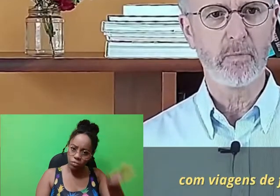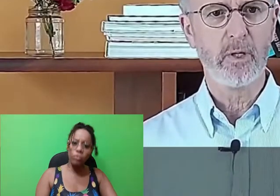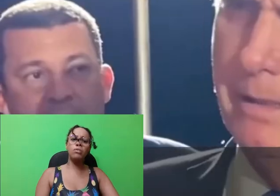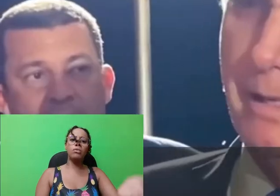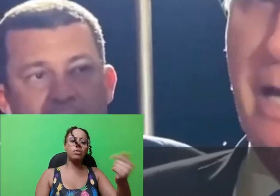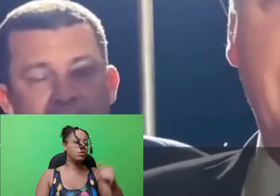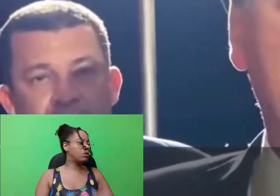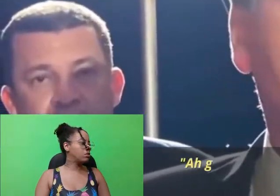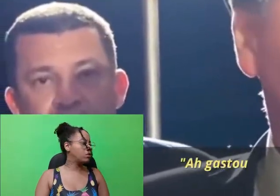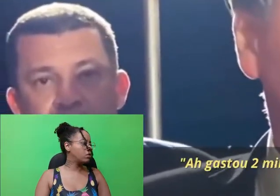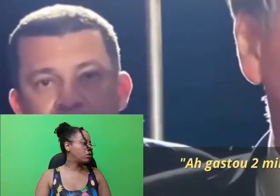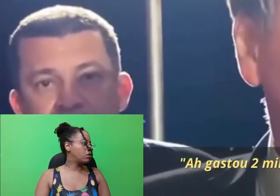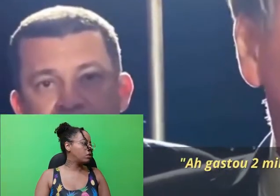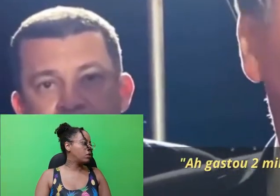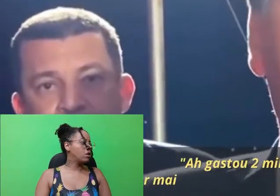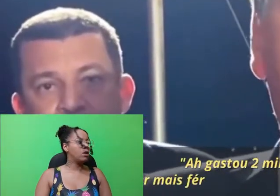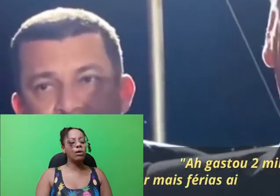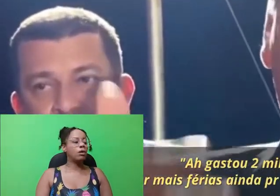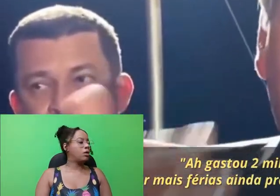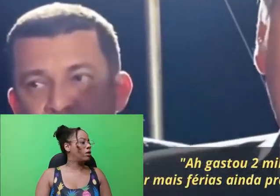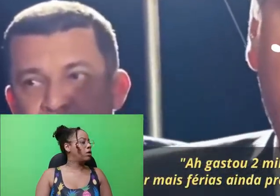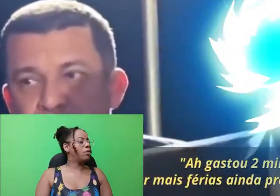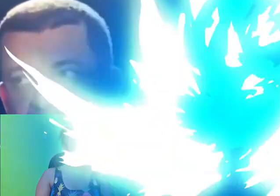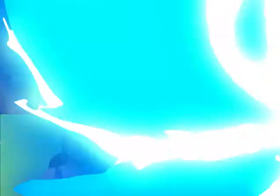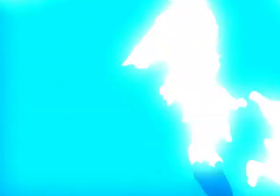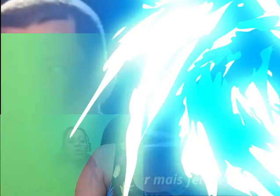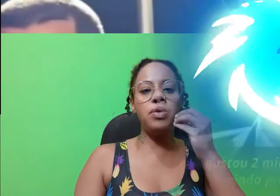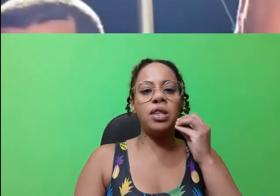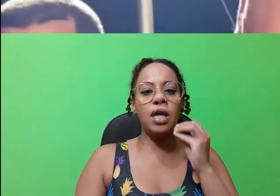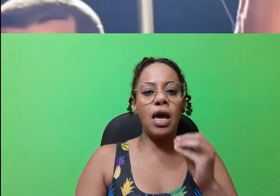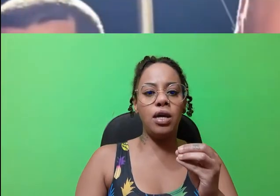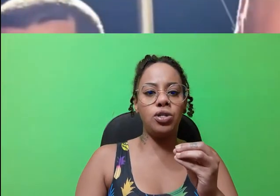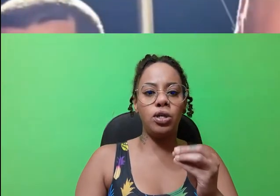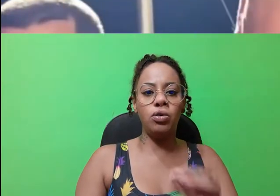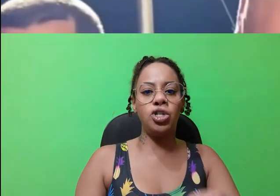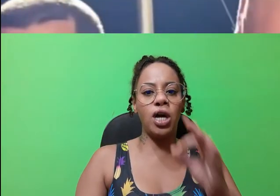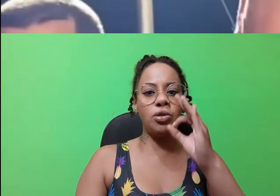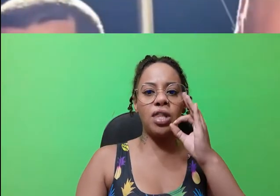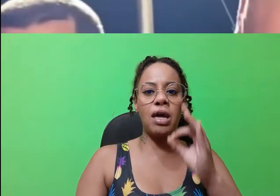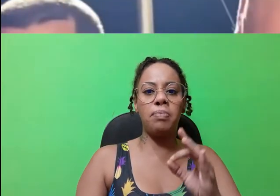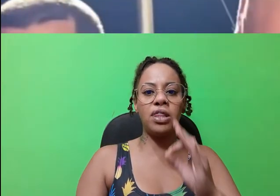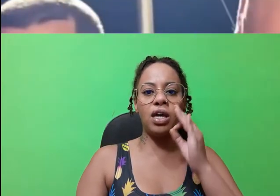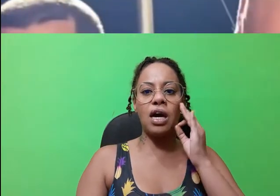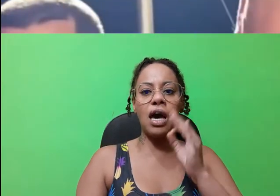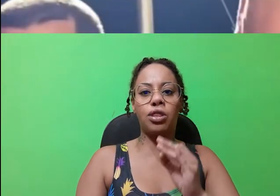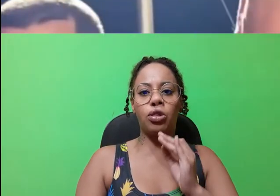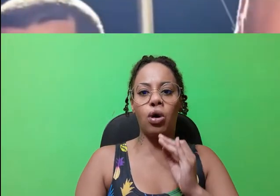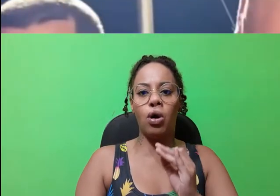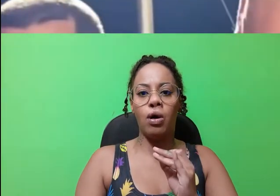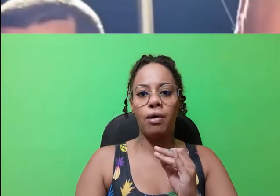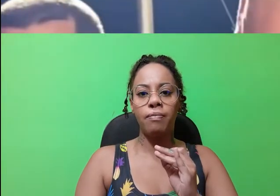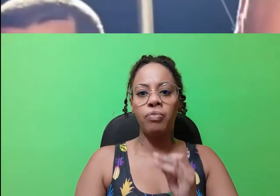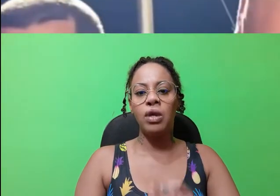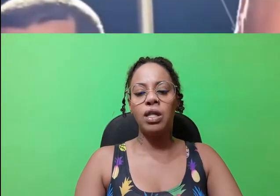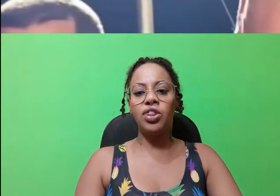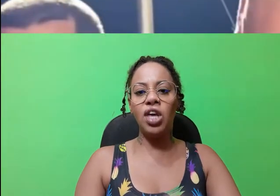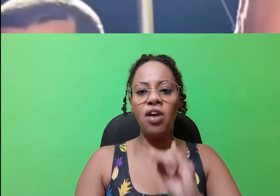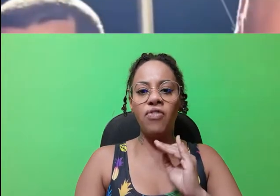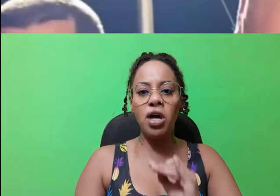ao Guarujá. Ah, gastou 2 milhões nas feras. Vai ter mais feras ainda. A não entende que o dinheiro tá aí pra ser gasto.